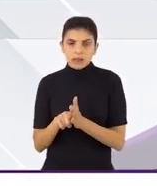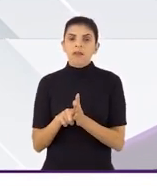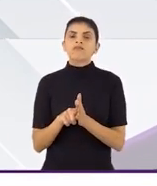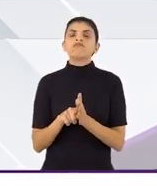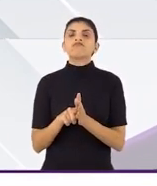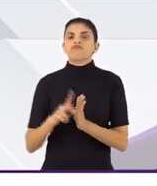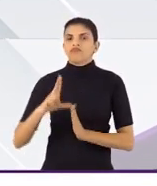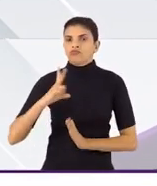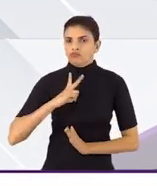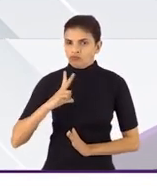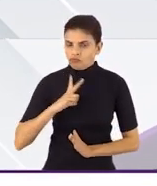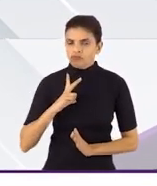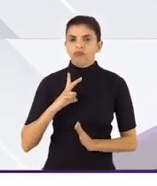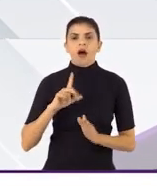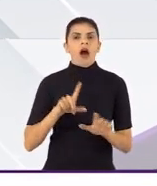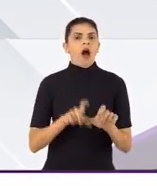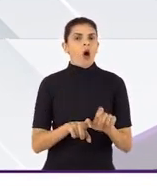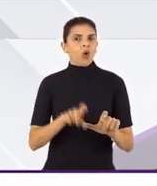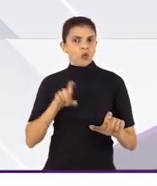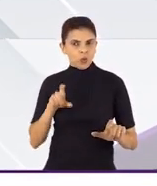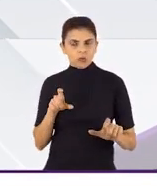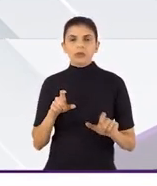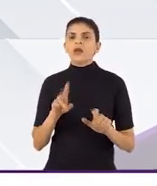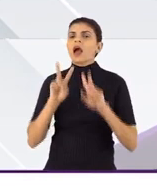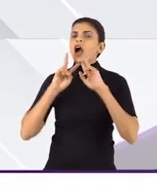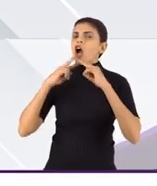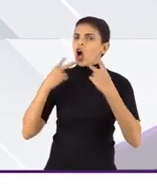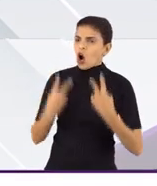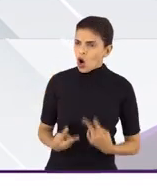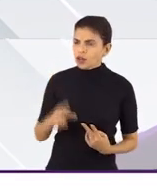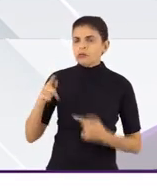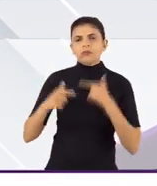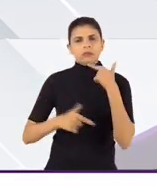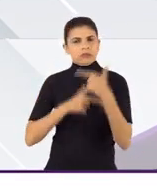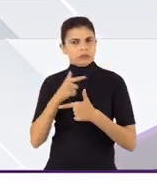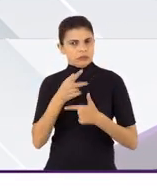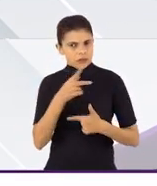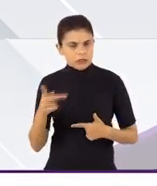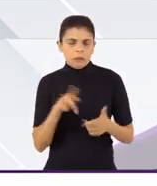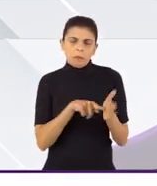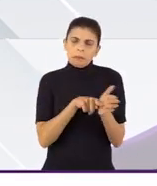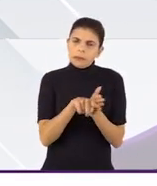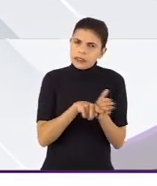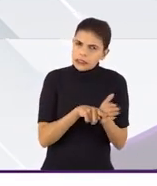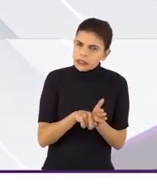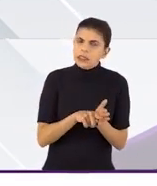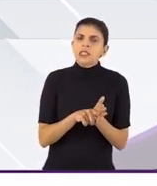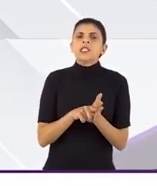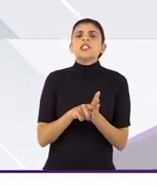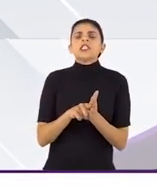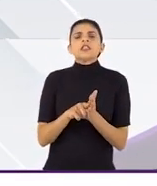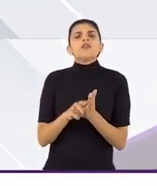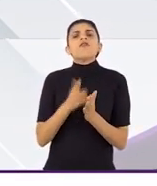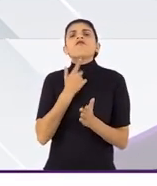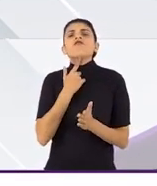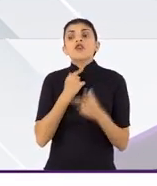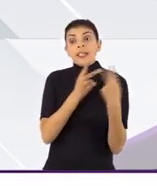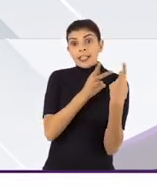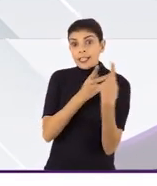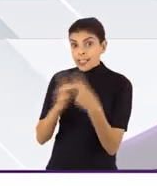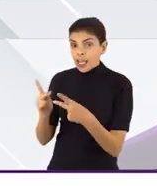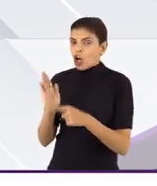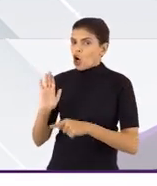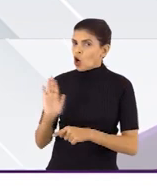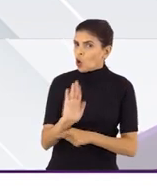dignidade e autonomia, reconhecendo sua vulnerabilidade, assegurando sua vontade de